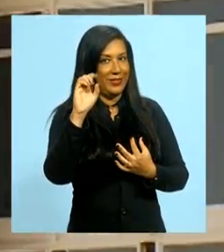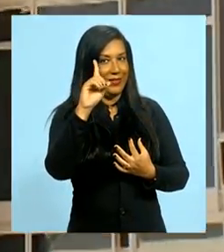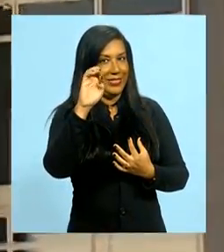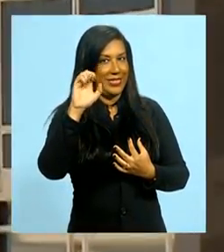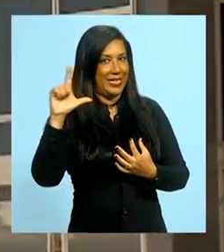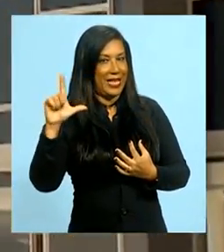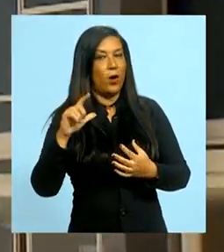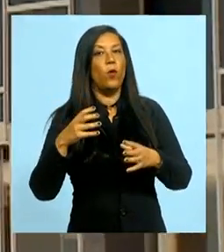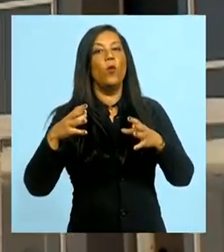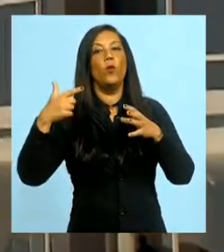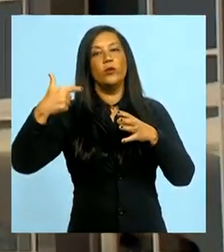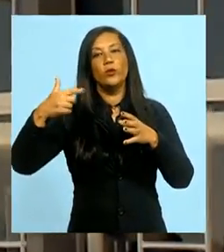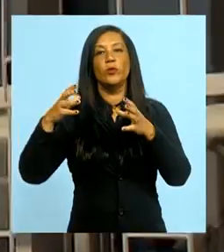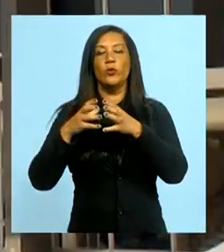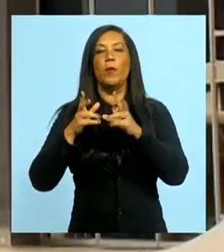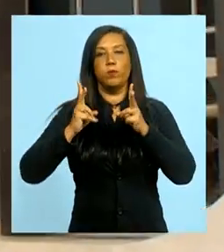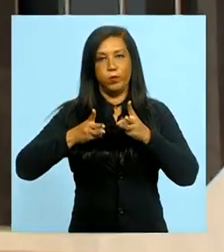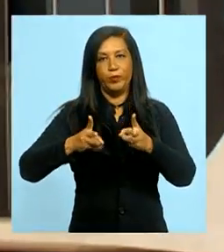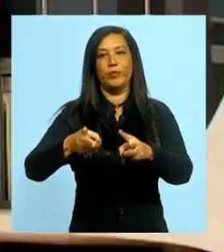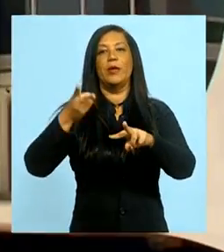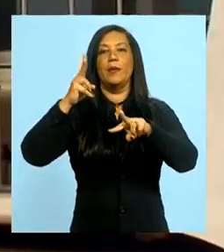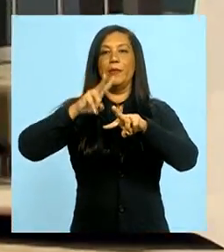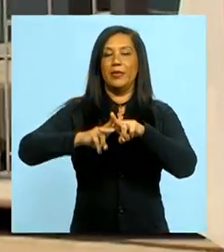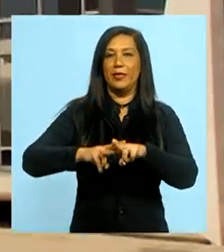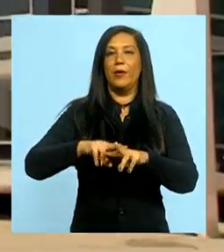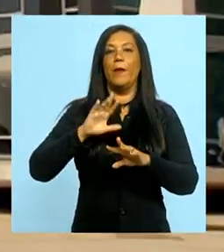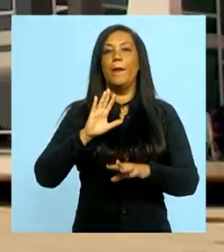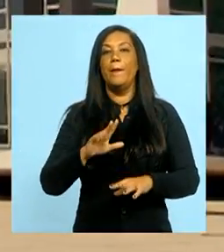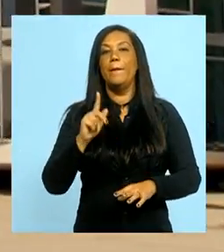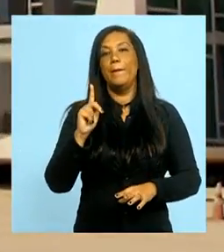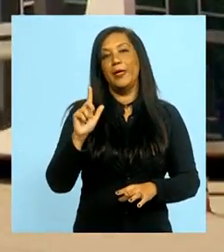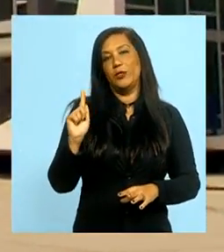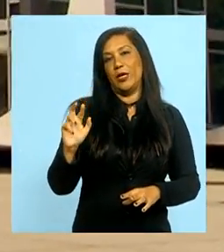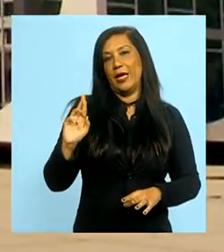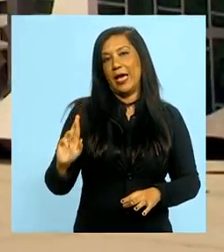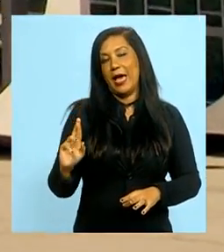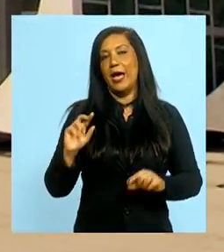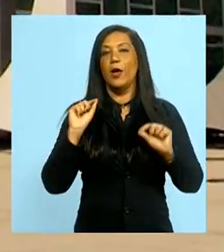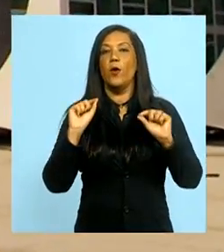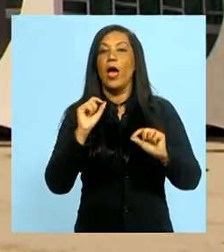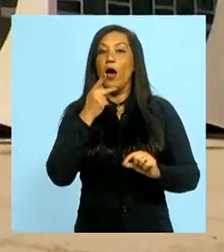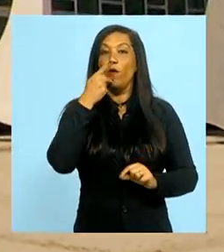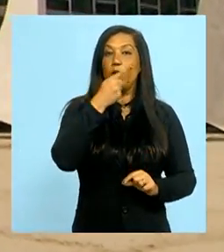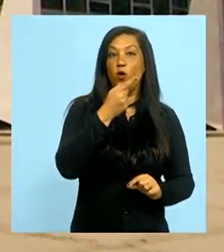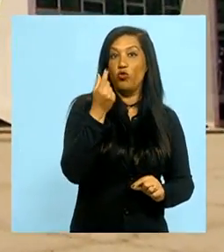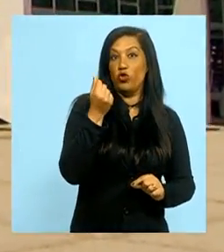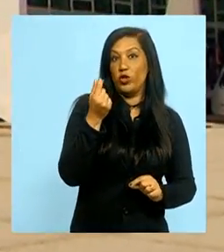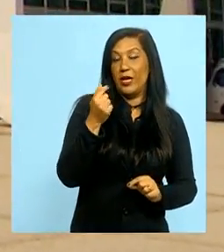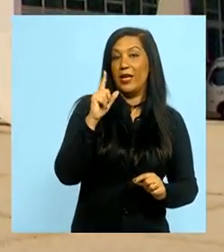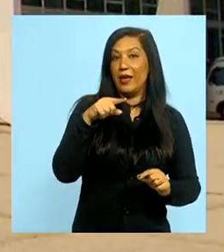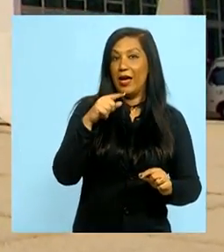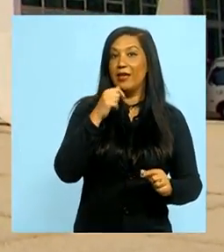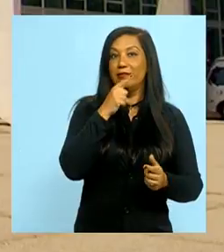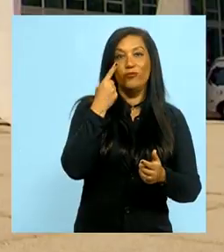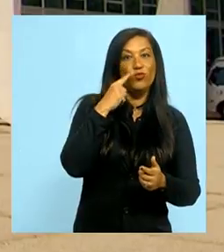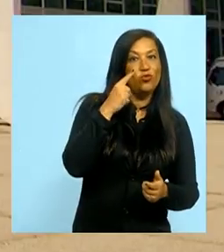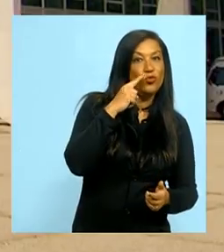segunda turma também decidiu manter a prisão de Jadel Veira Lima. A Procuradoria-Geral da República alega que o dinheiro tem origem em